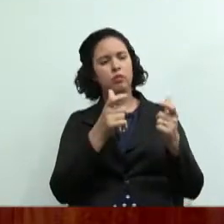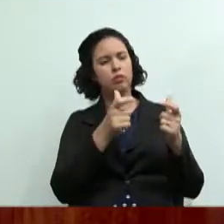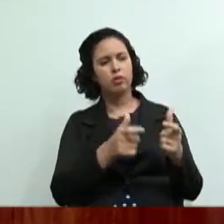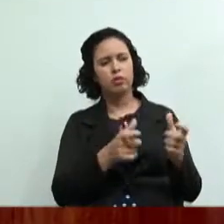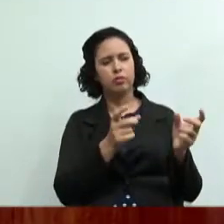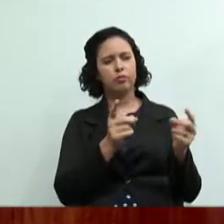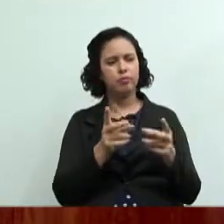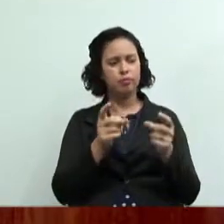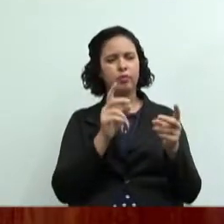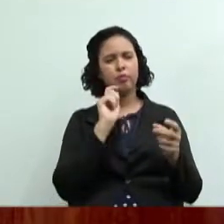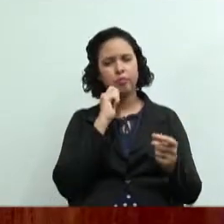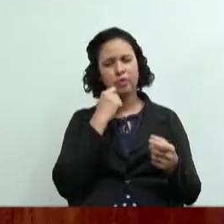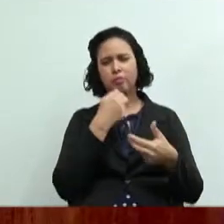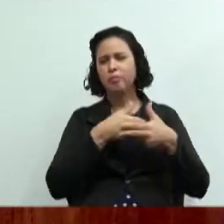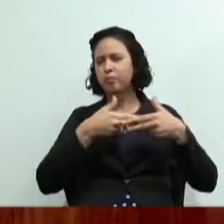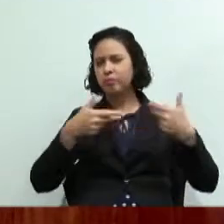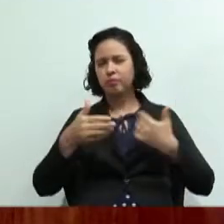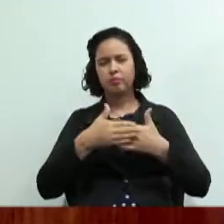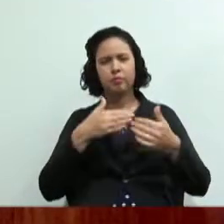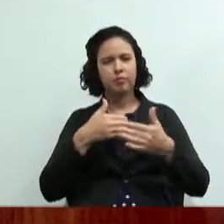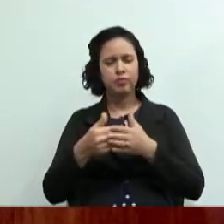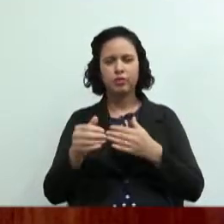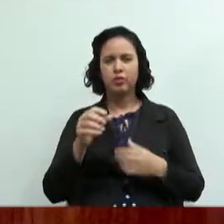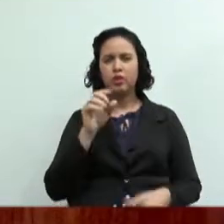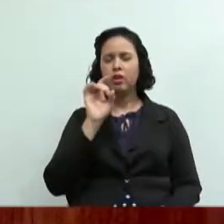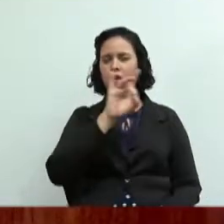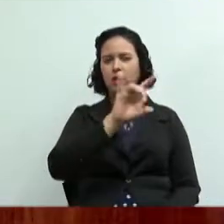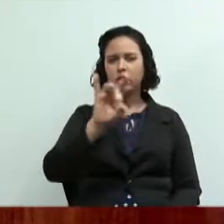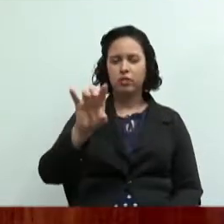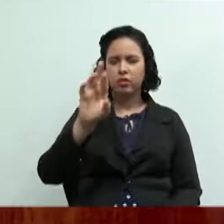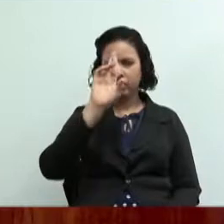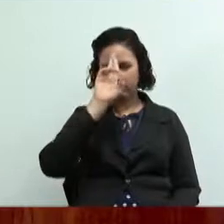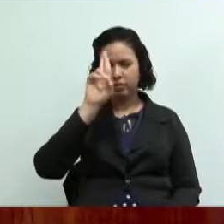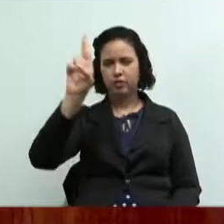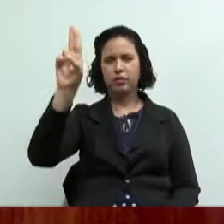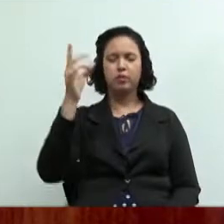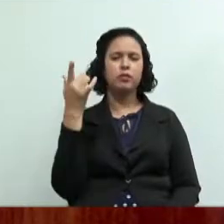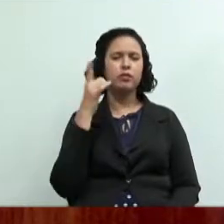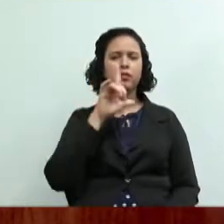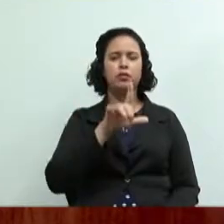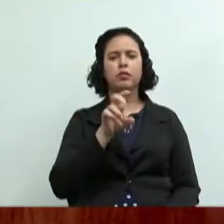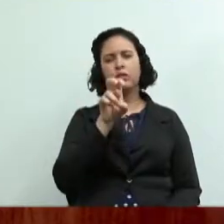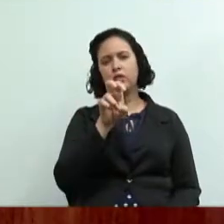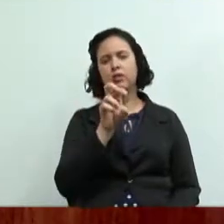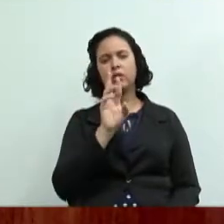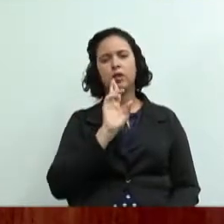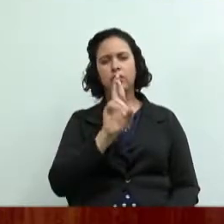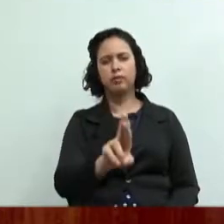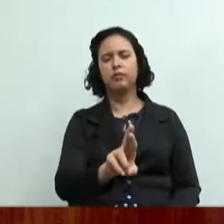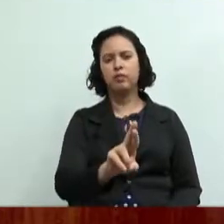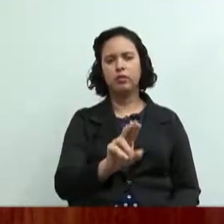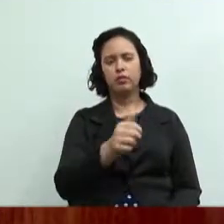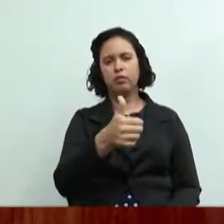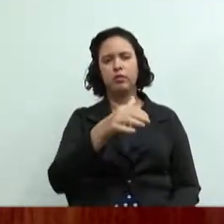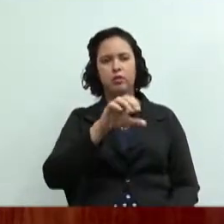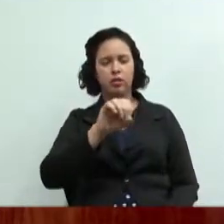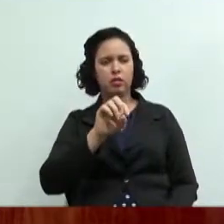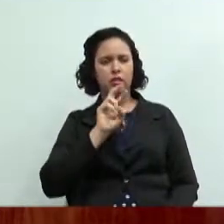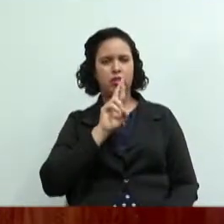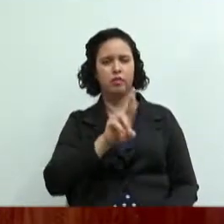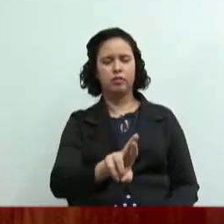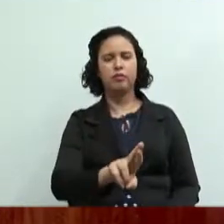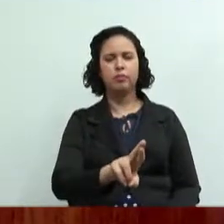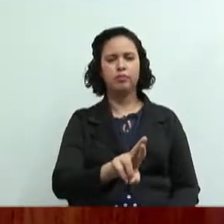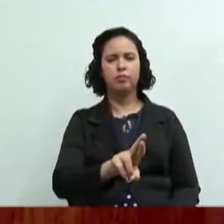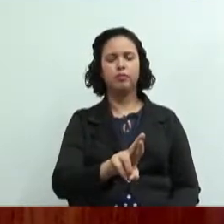pessoa que mora e perto então cada um de vocês pode ficar responsável por conseguir cinco respostas dez respostas dez